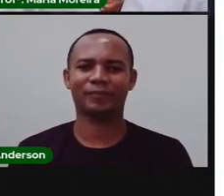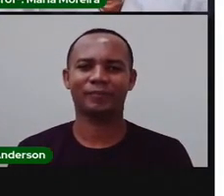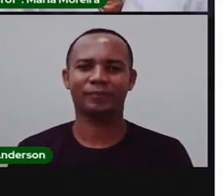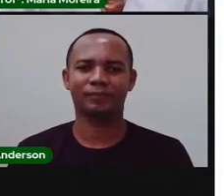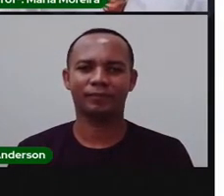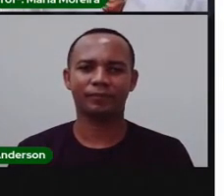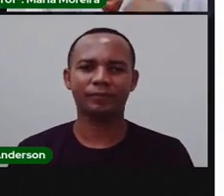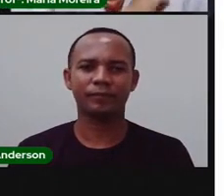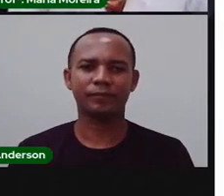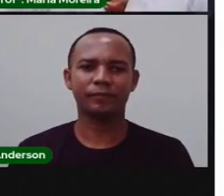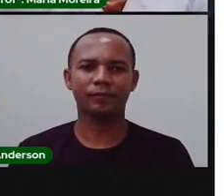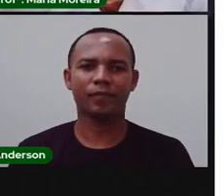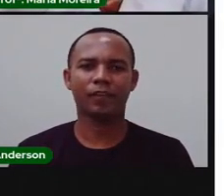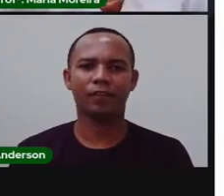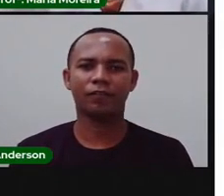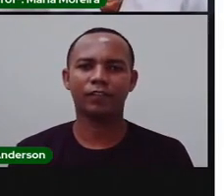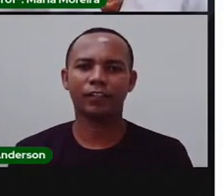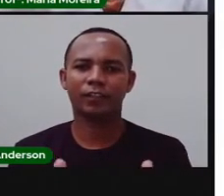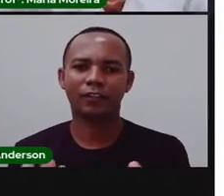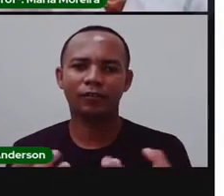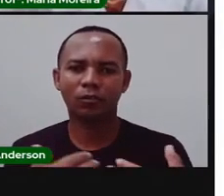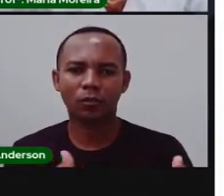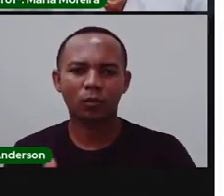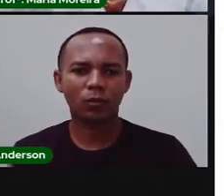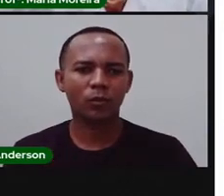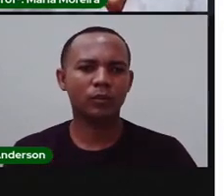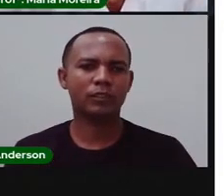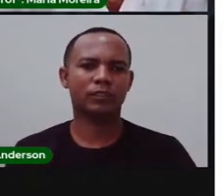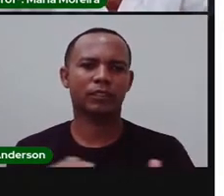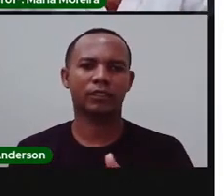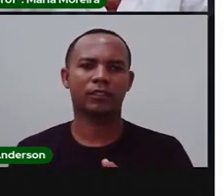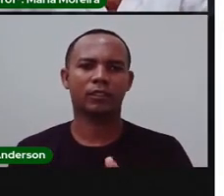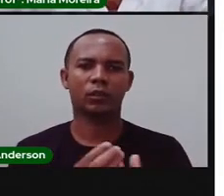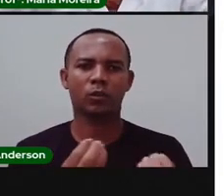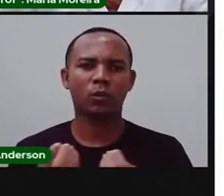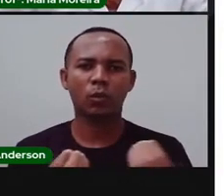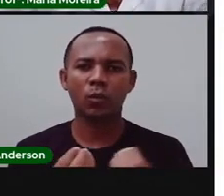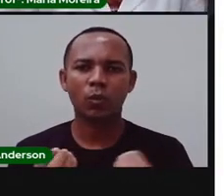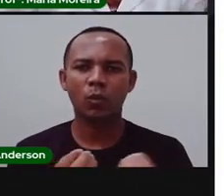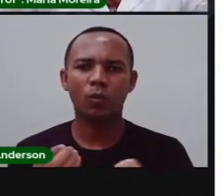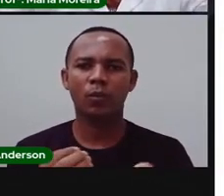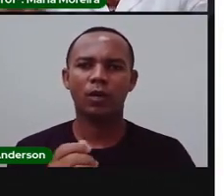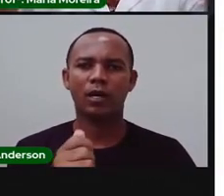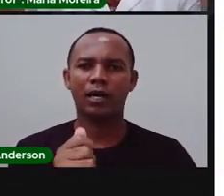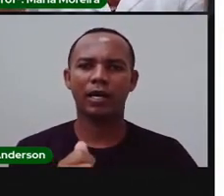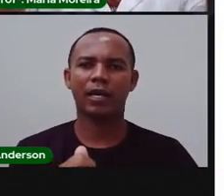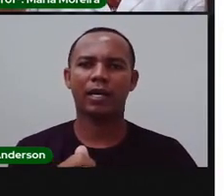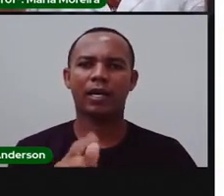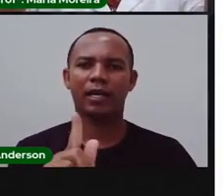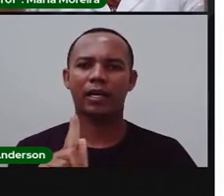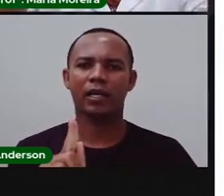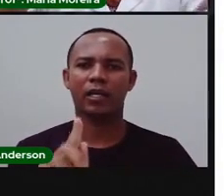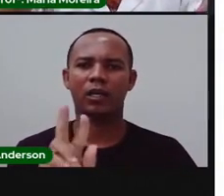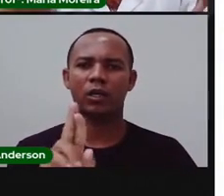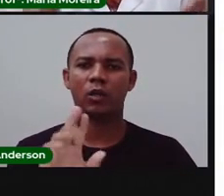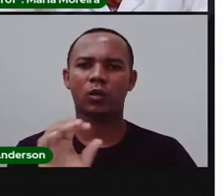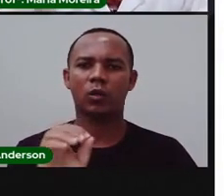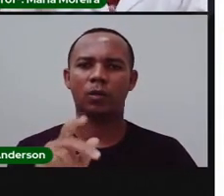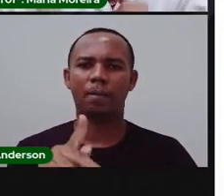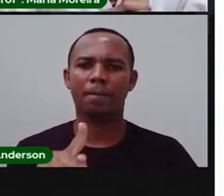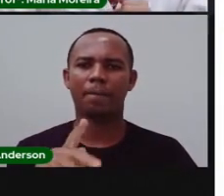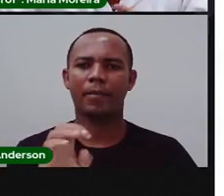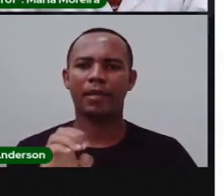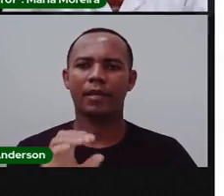Vamos lá. Vendendo os produtos da agropecuária. Que é o agropecuária o quê? Agricultura e pecuária.